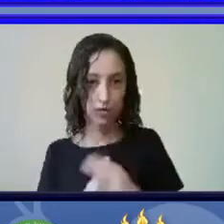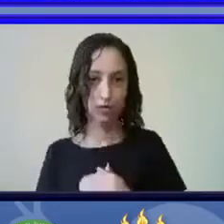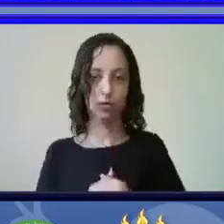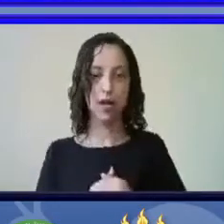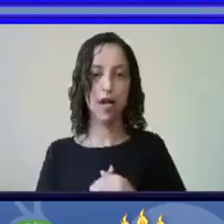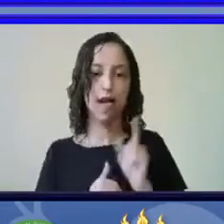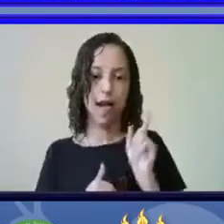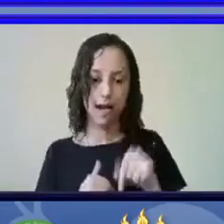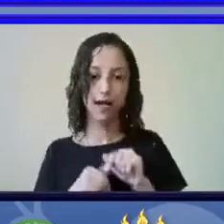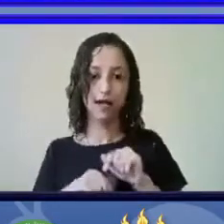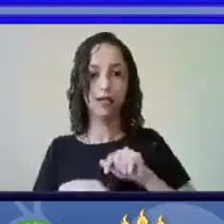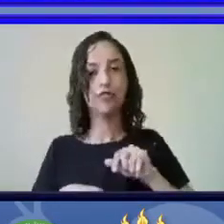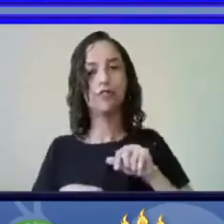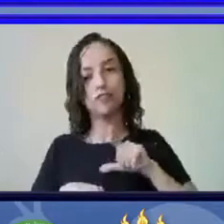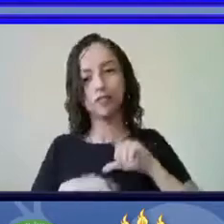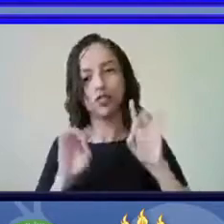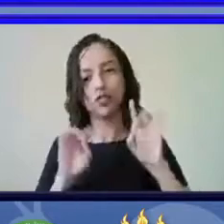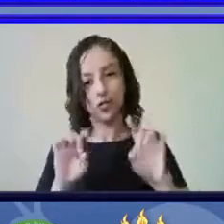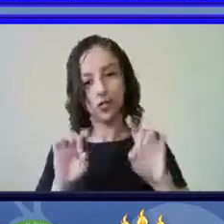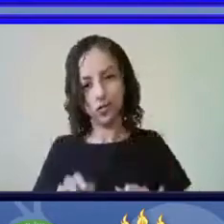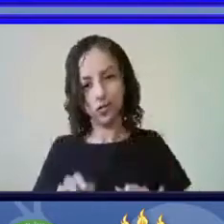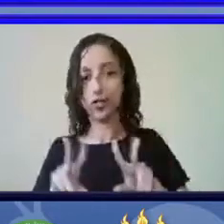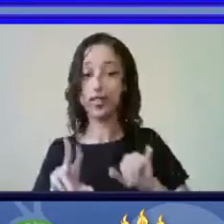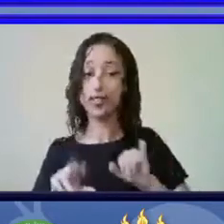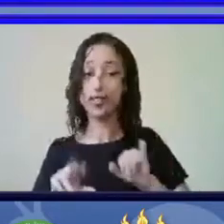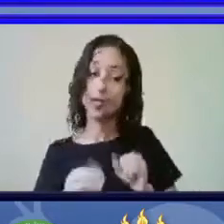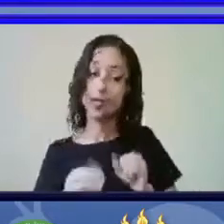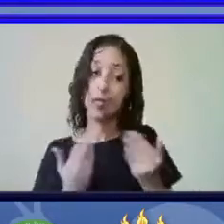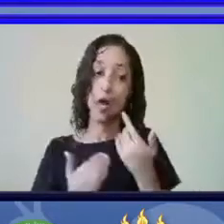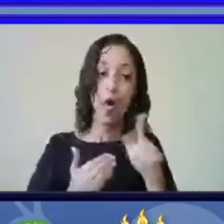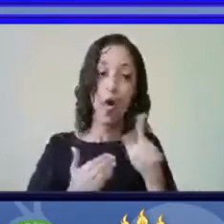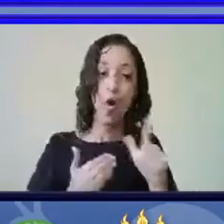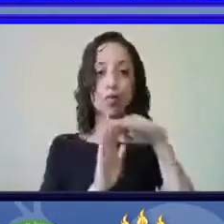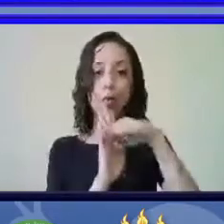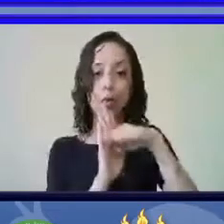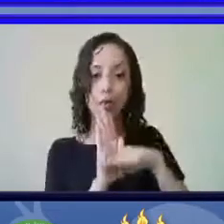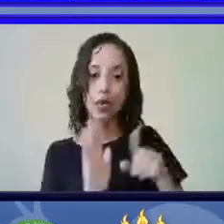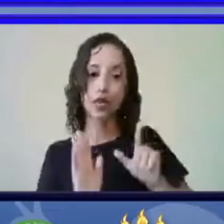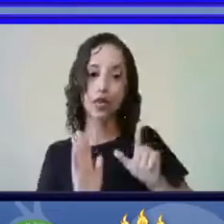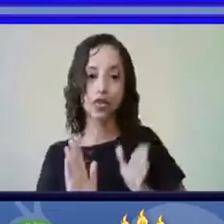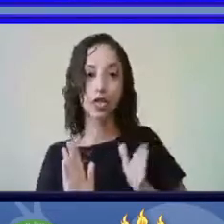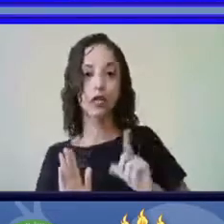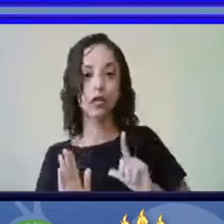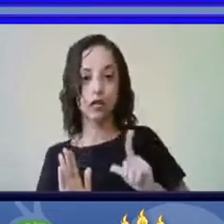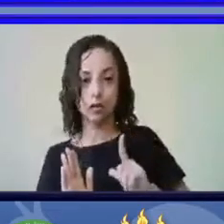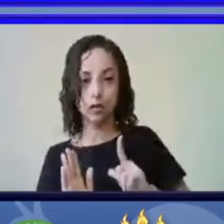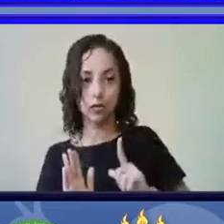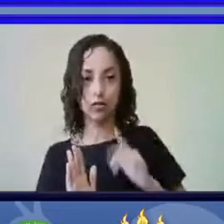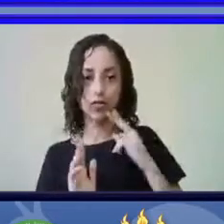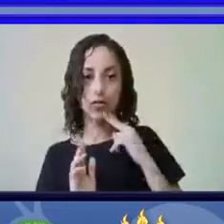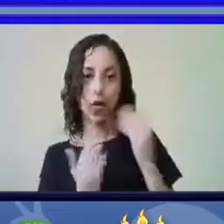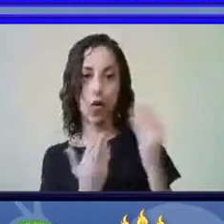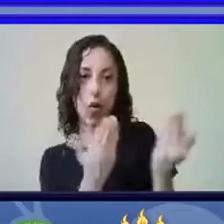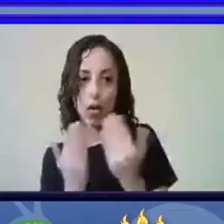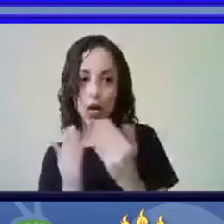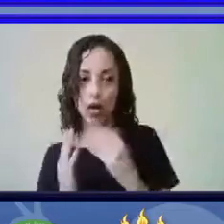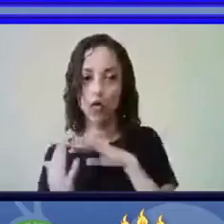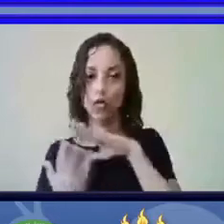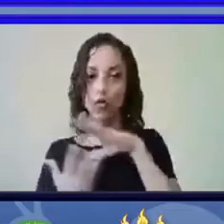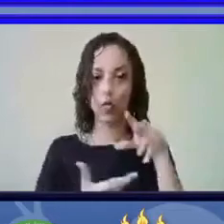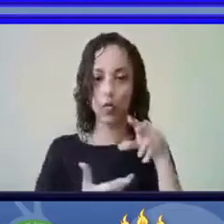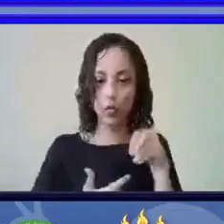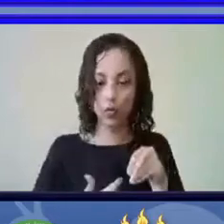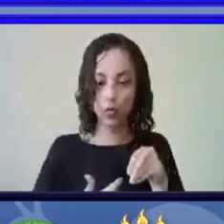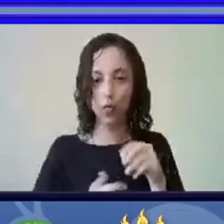um catálogo diferenciado em relação a outros catálogos que existem pelo mundo, porque